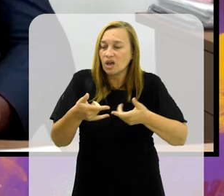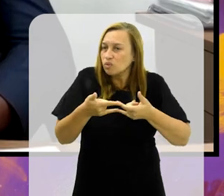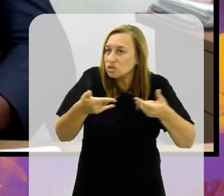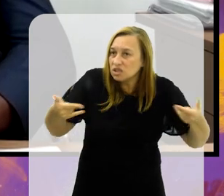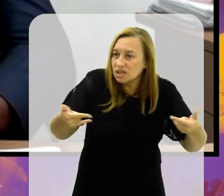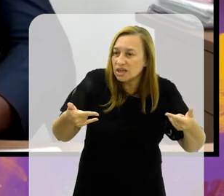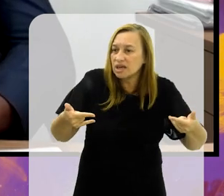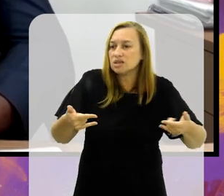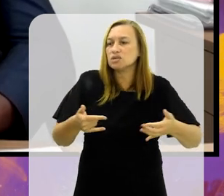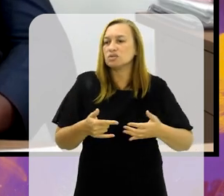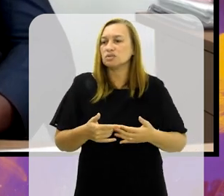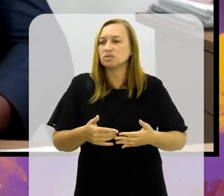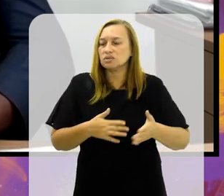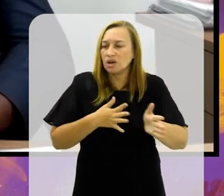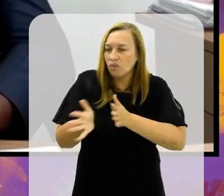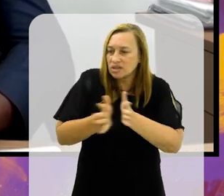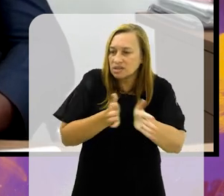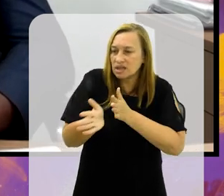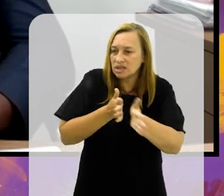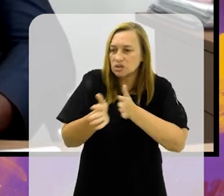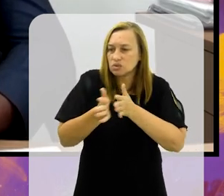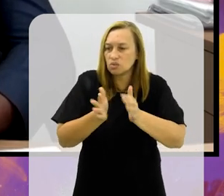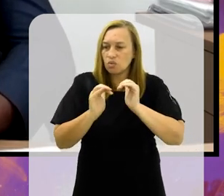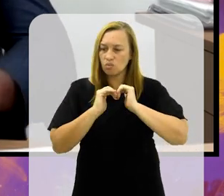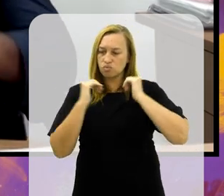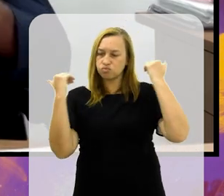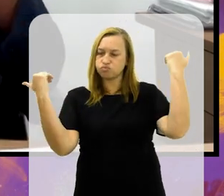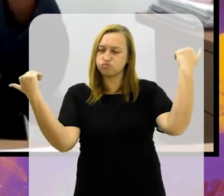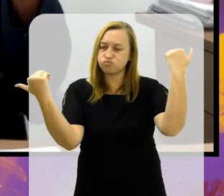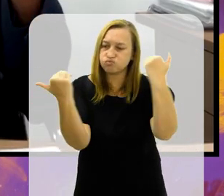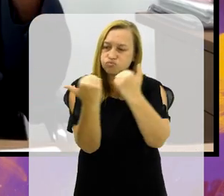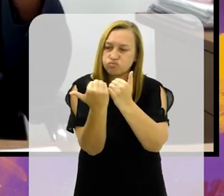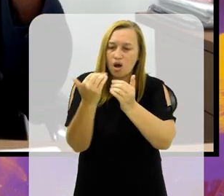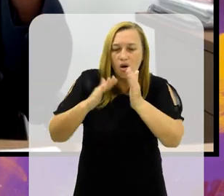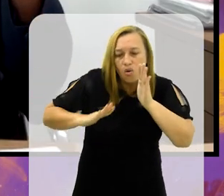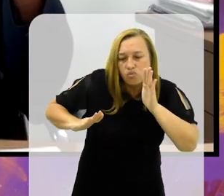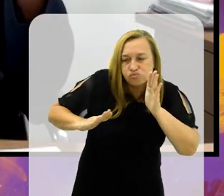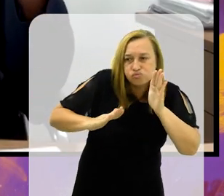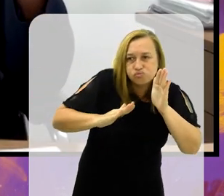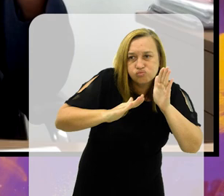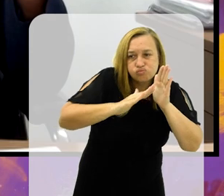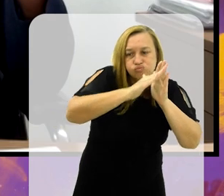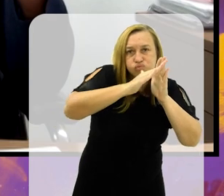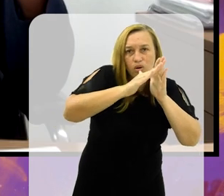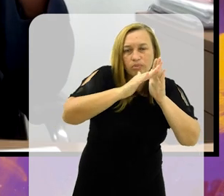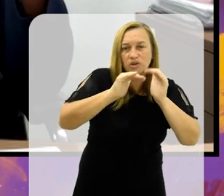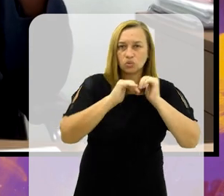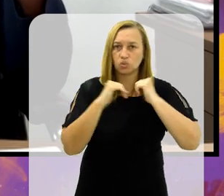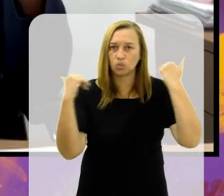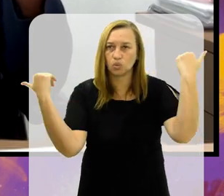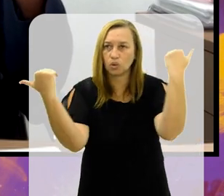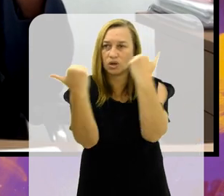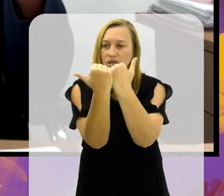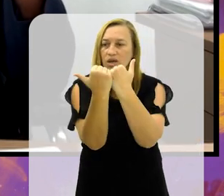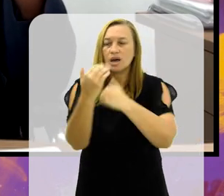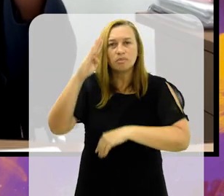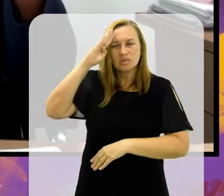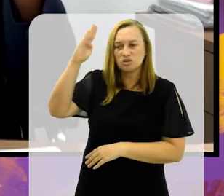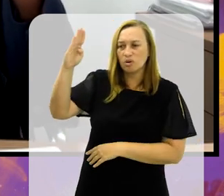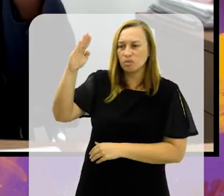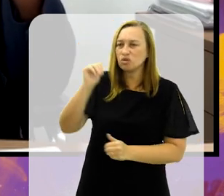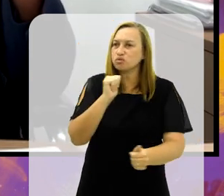o acesso físico ao Maracanã. É uma mudança de cabeça o esporte, principalmente o futebol.